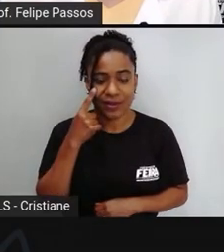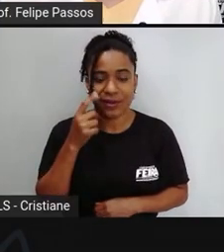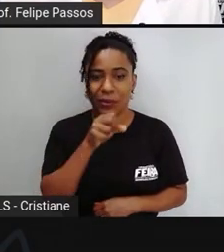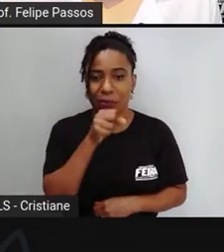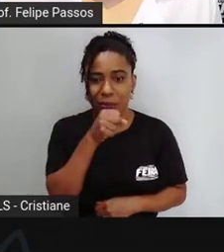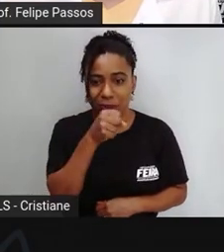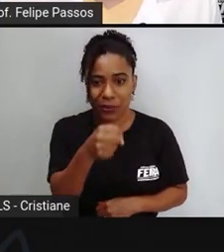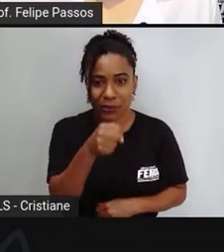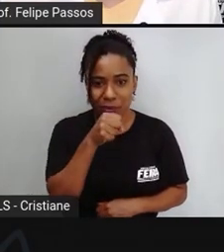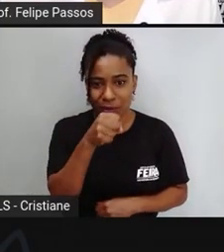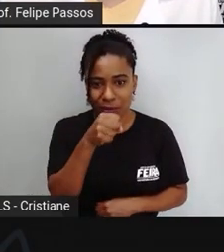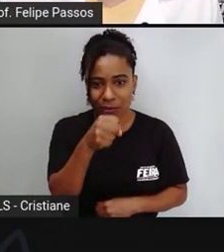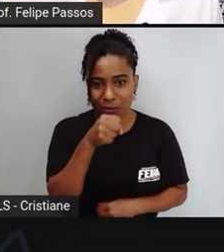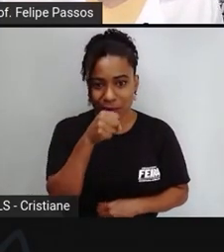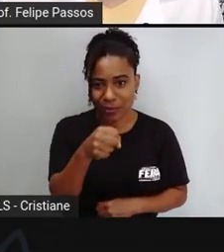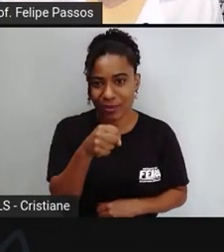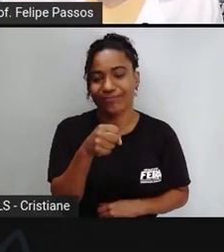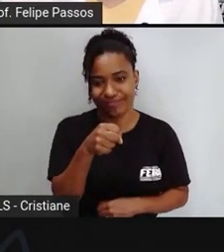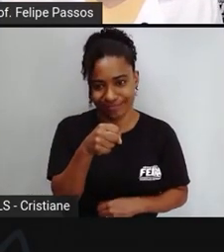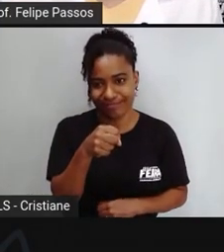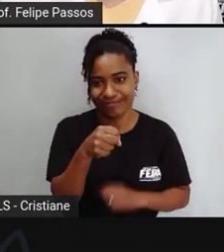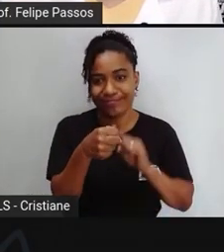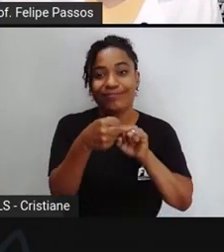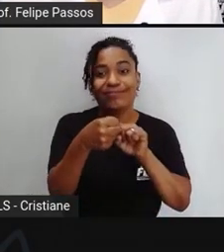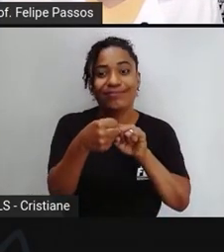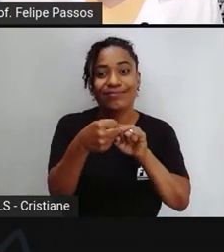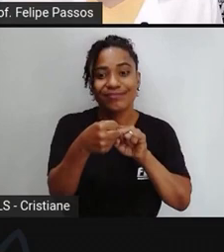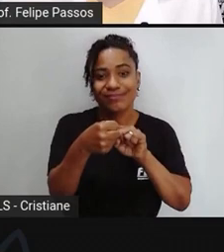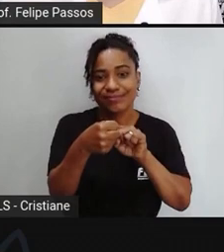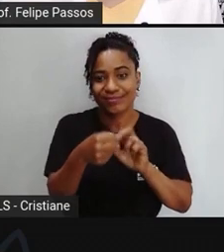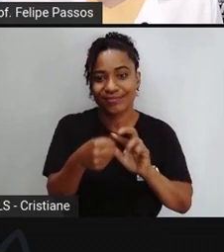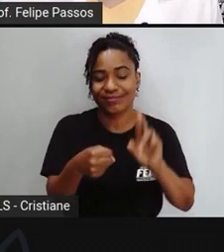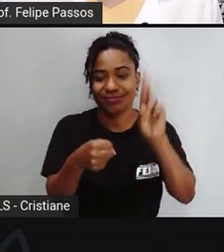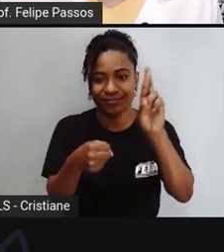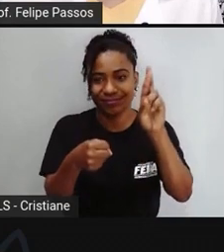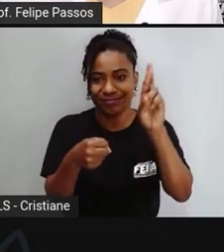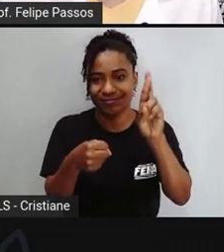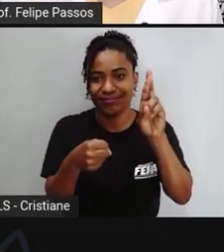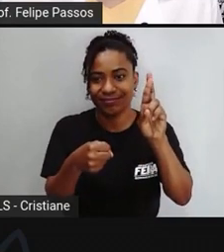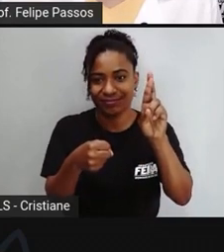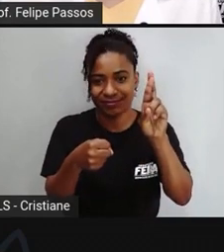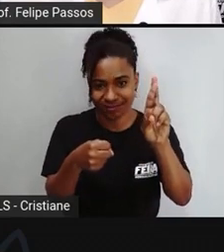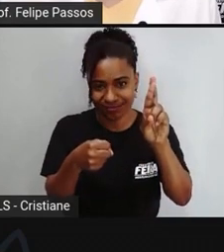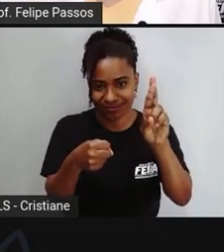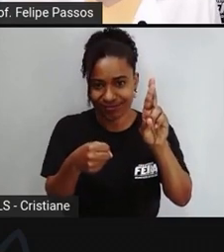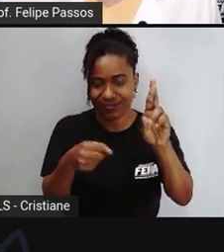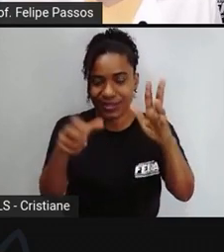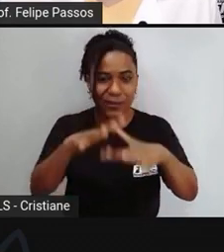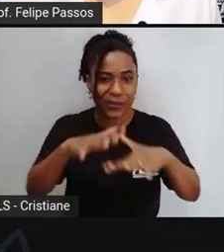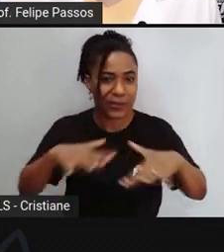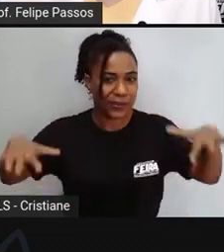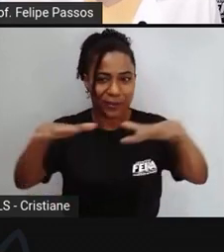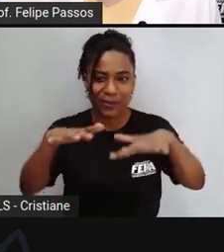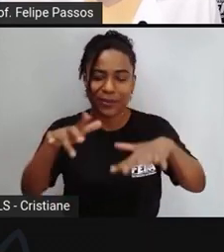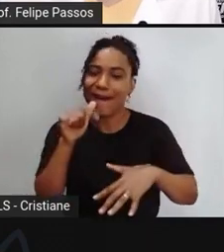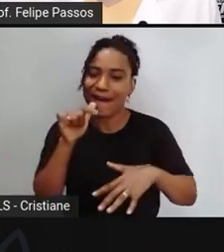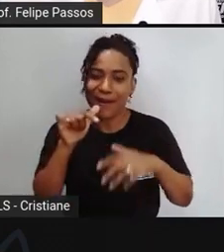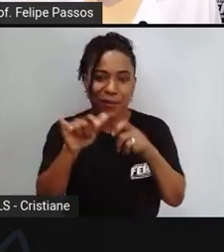a nenhuma voz em defesa do meio ambiente